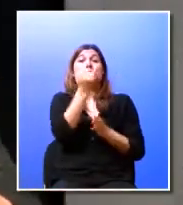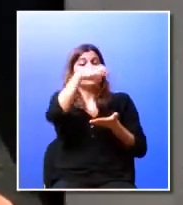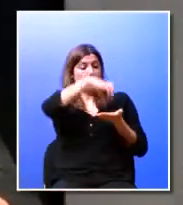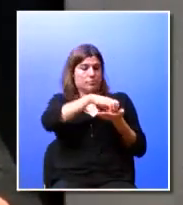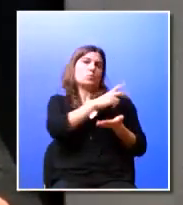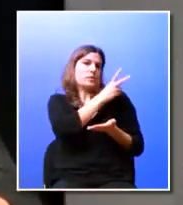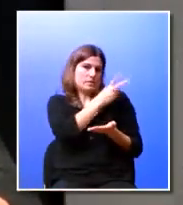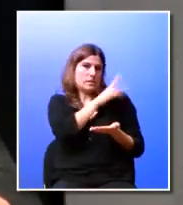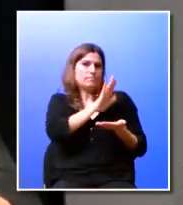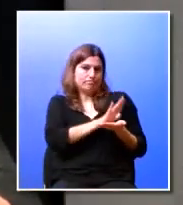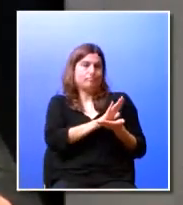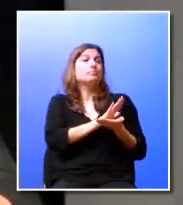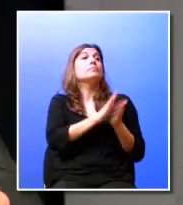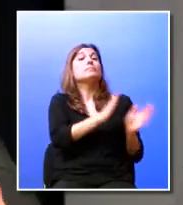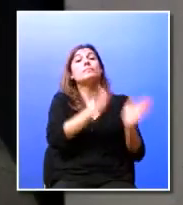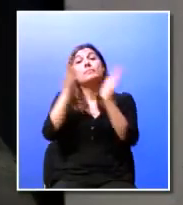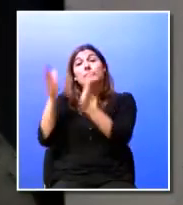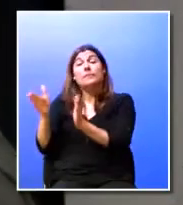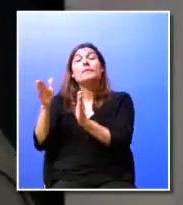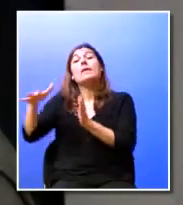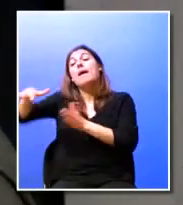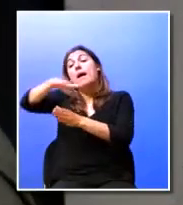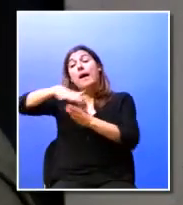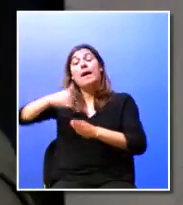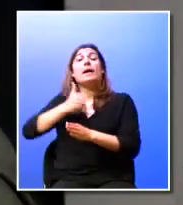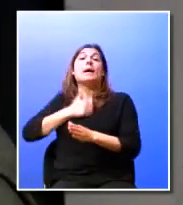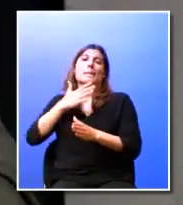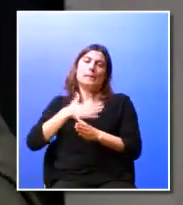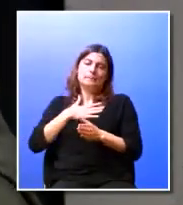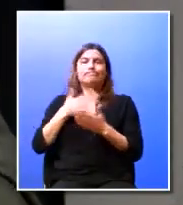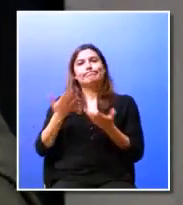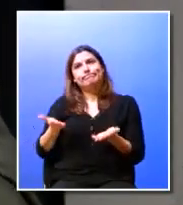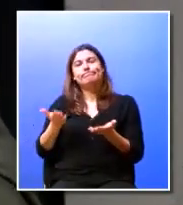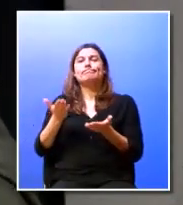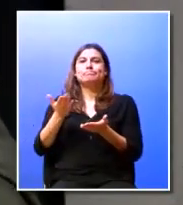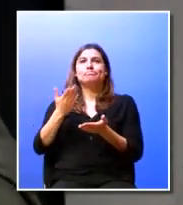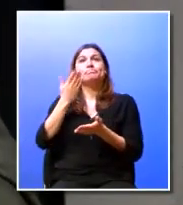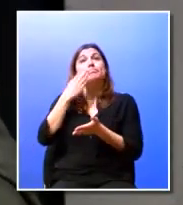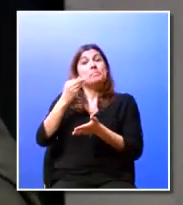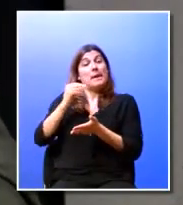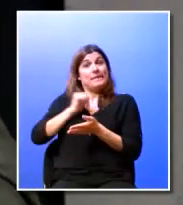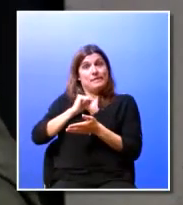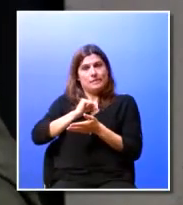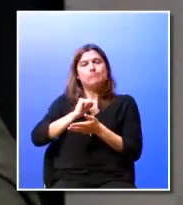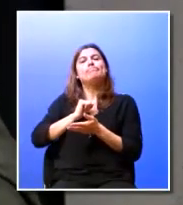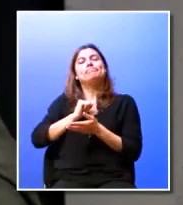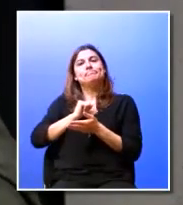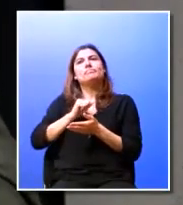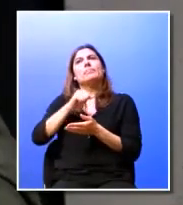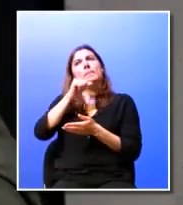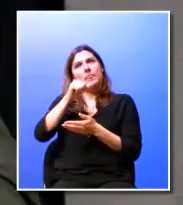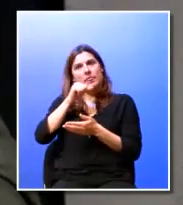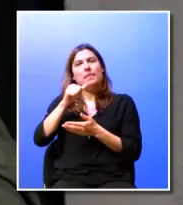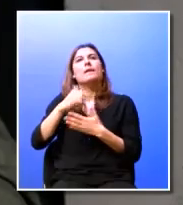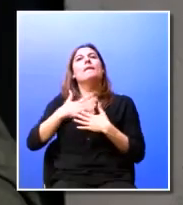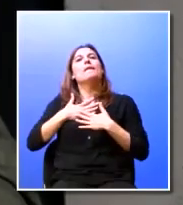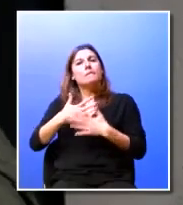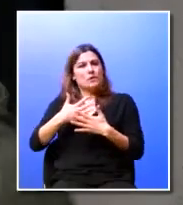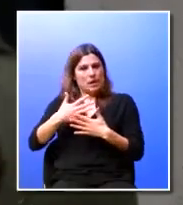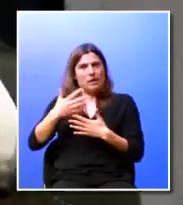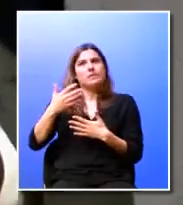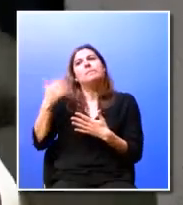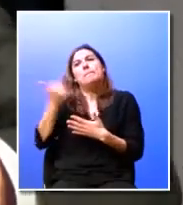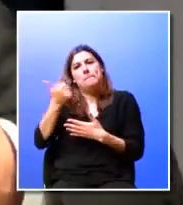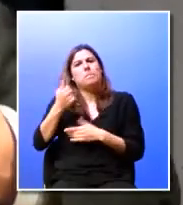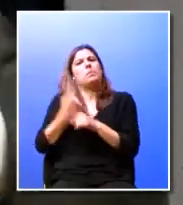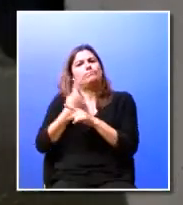da universidade do lado das empresas eu acho que muitas vezes há muito muita boa vontade no